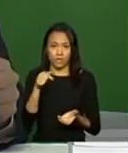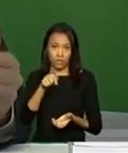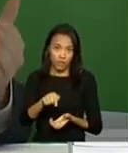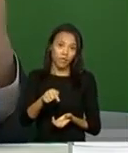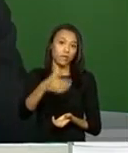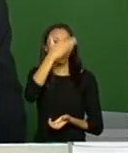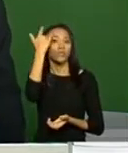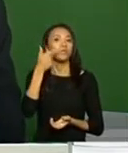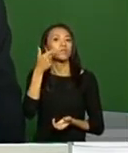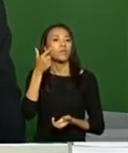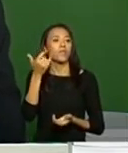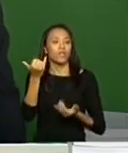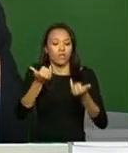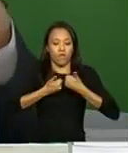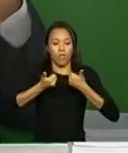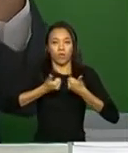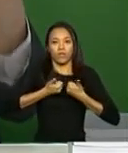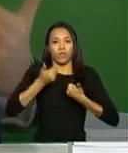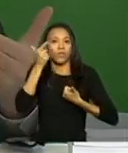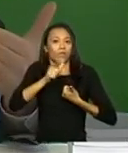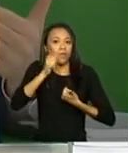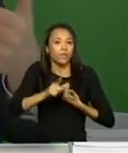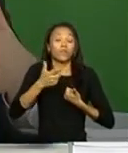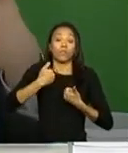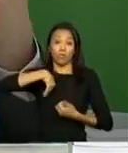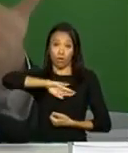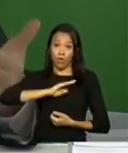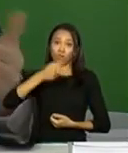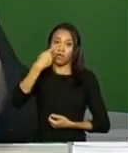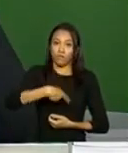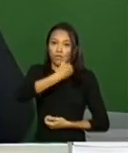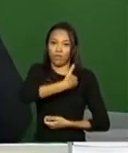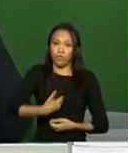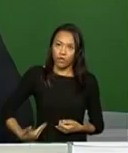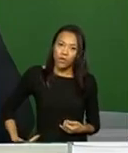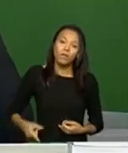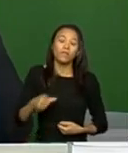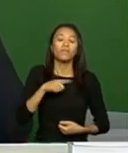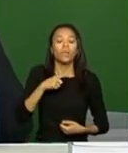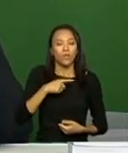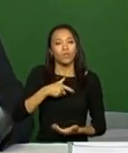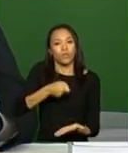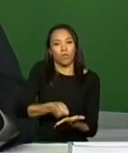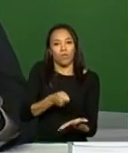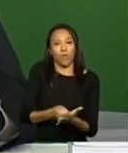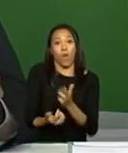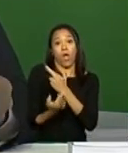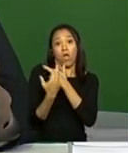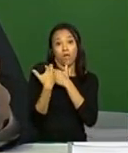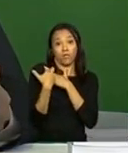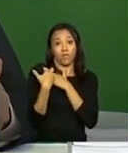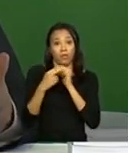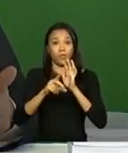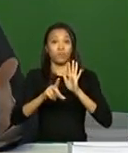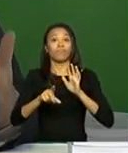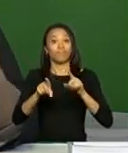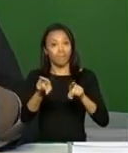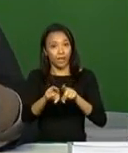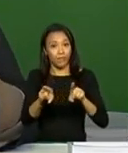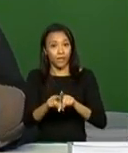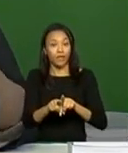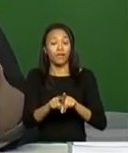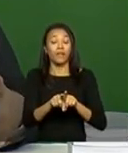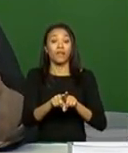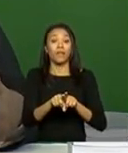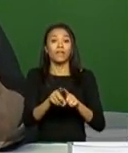até as pessoas. Nós, como governo, temos uma obrigação legal e uma obrigação formal de